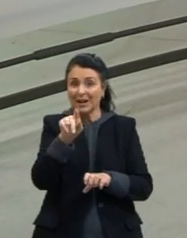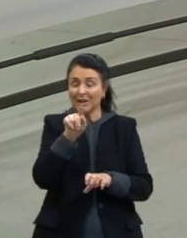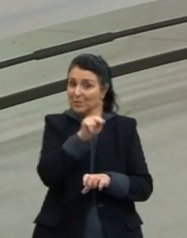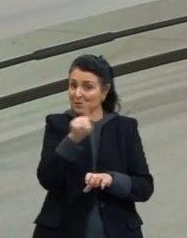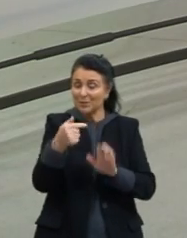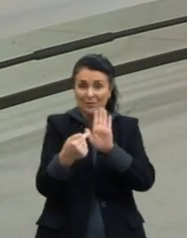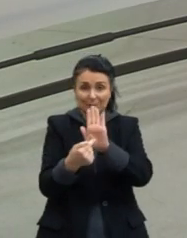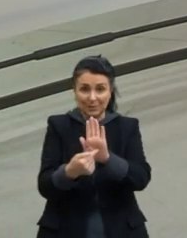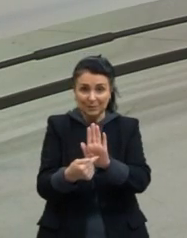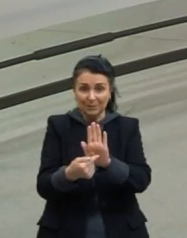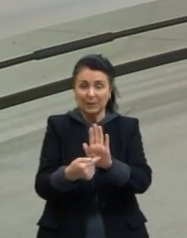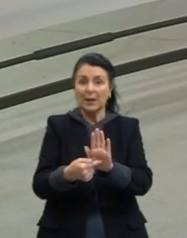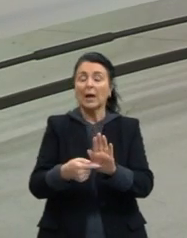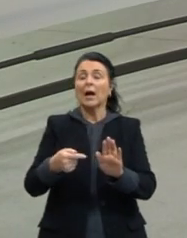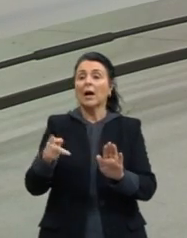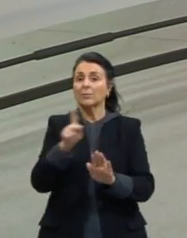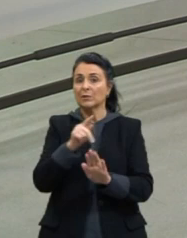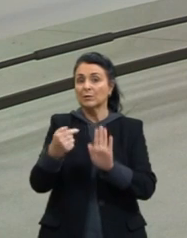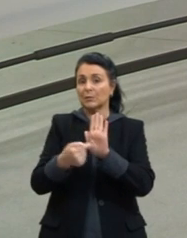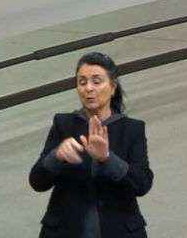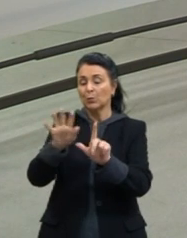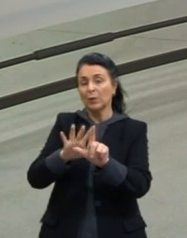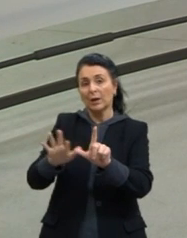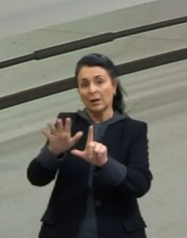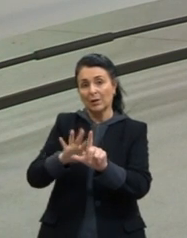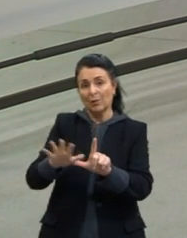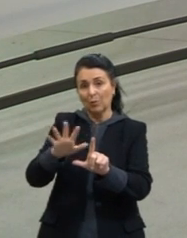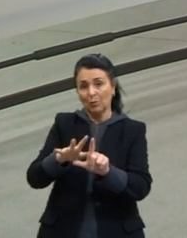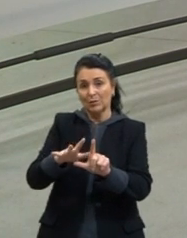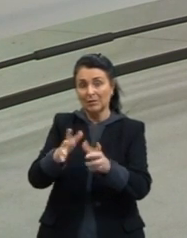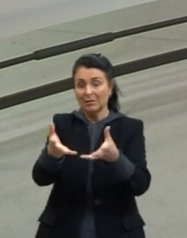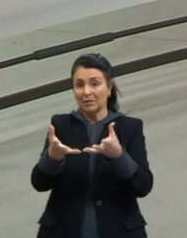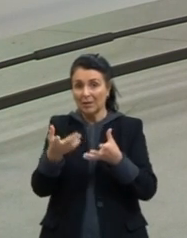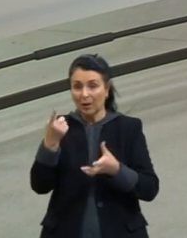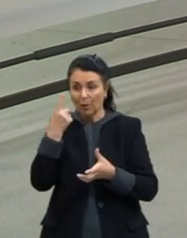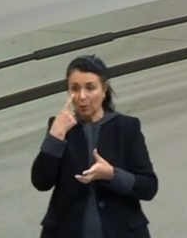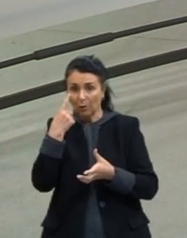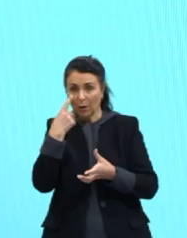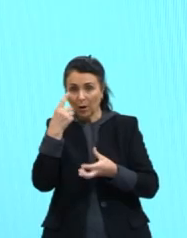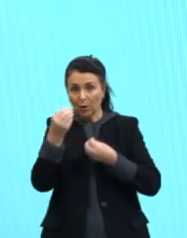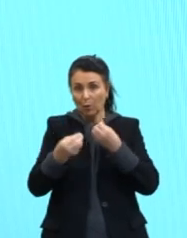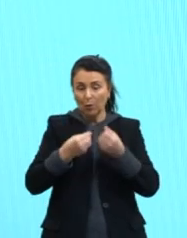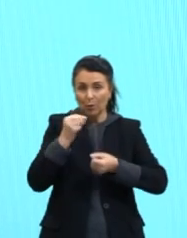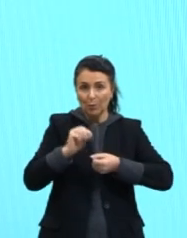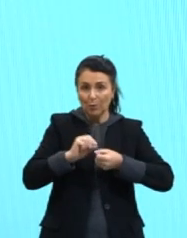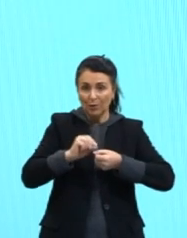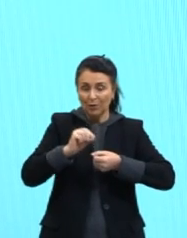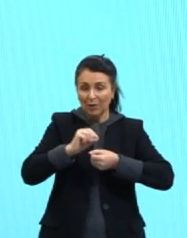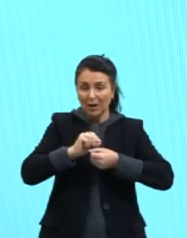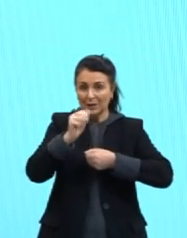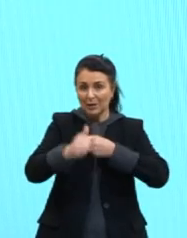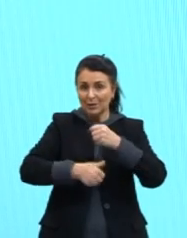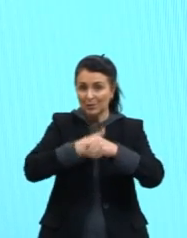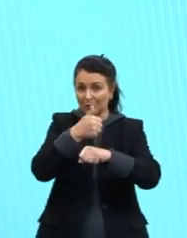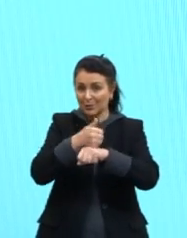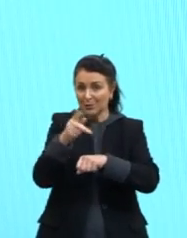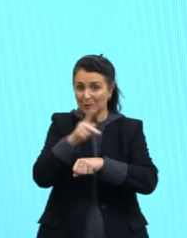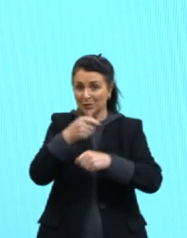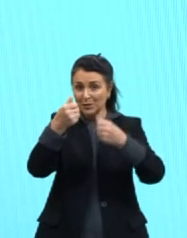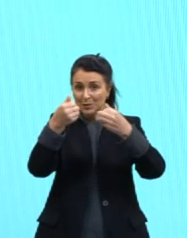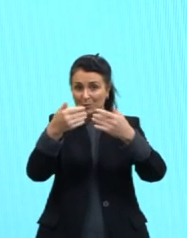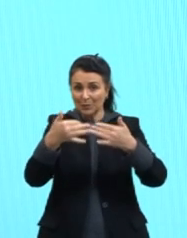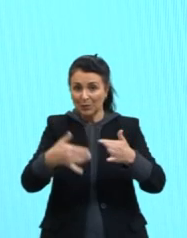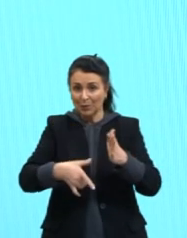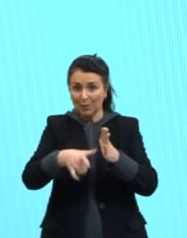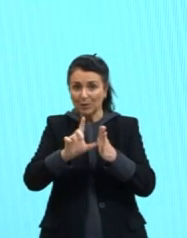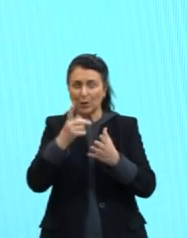Aqui eu tenho um QR Code, se vocês quiserem assistir, como que a gente faz essa substituição que eu falei para vocês. Como